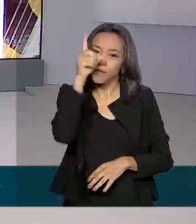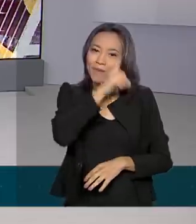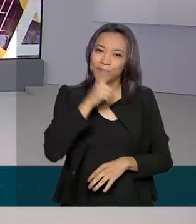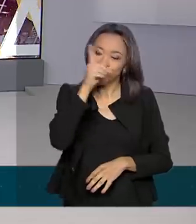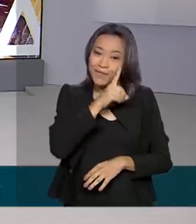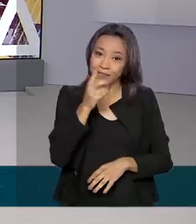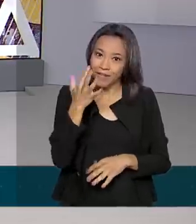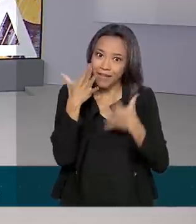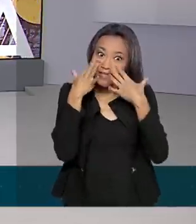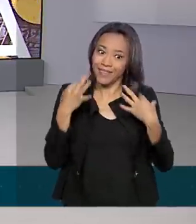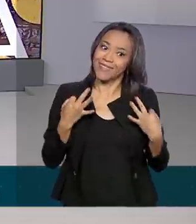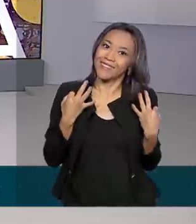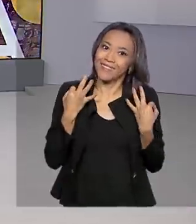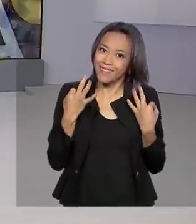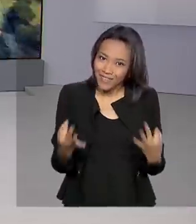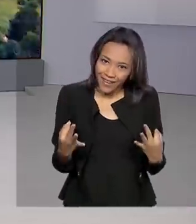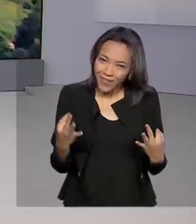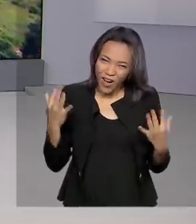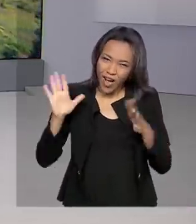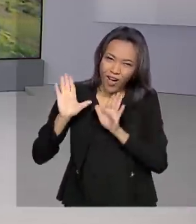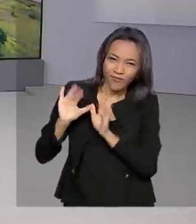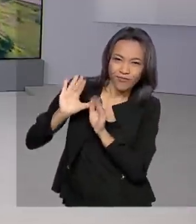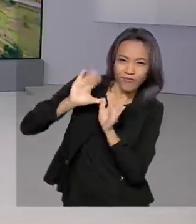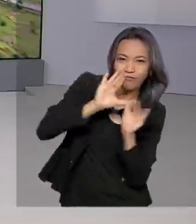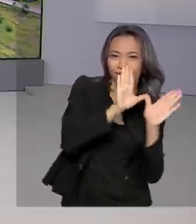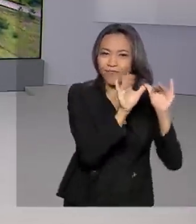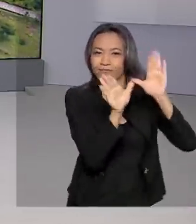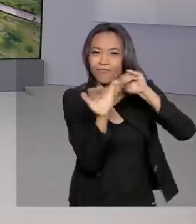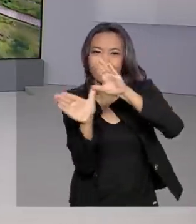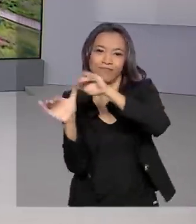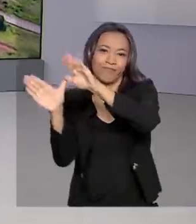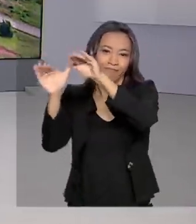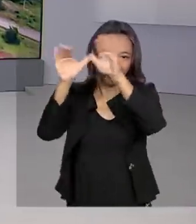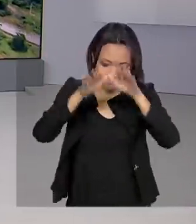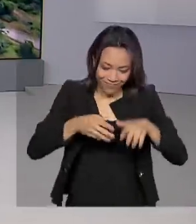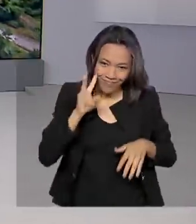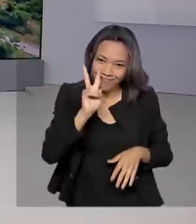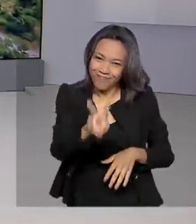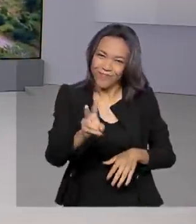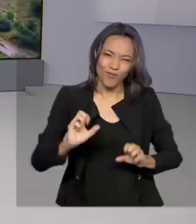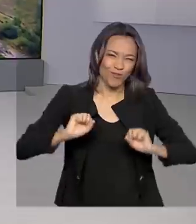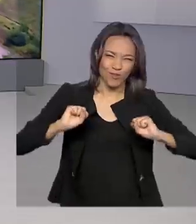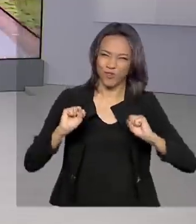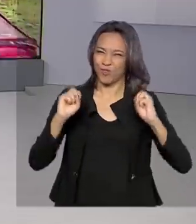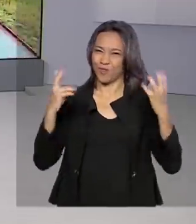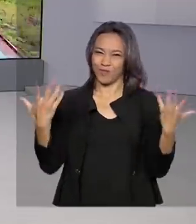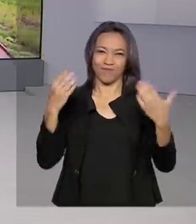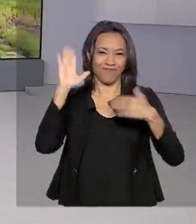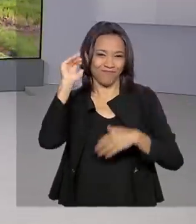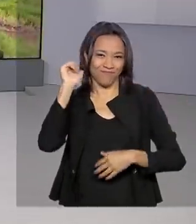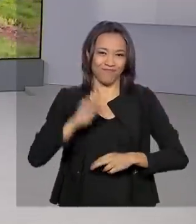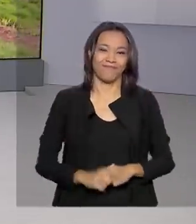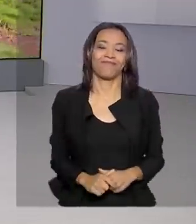e preste atenção agora no voo das araras azuis que cortam a BR-163, um show da natureza. Tchau, tchau.